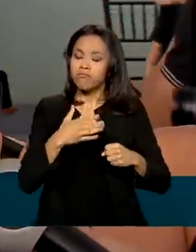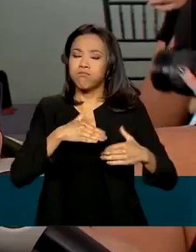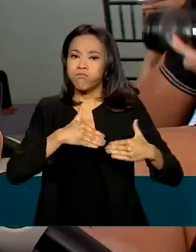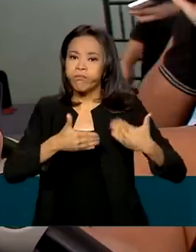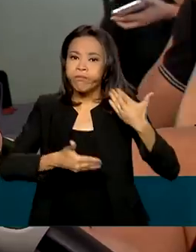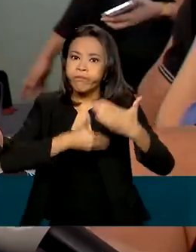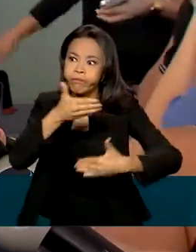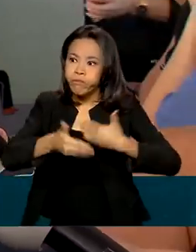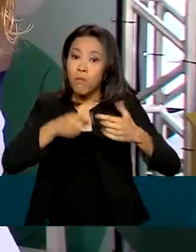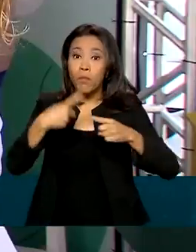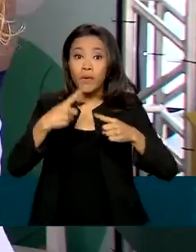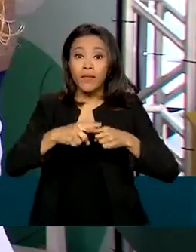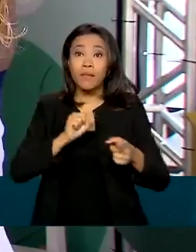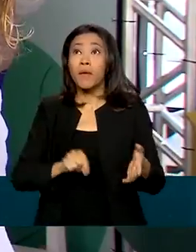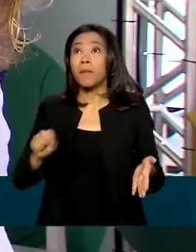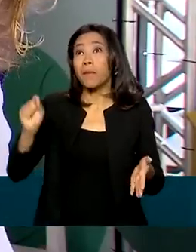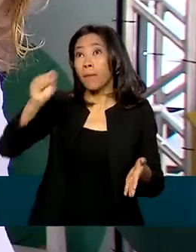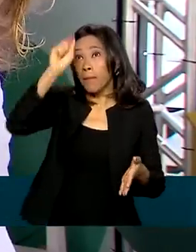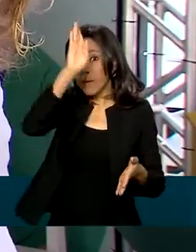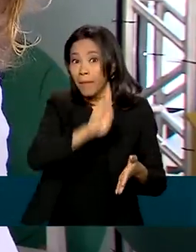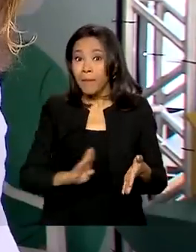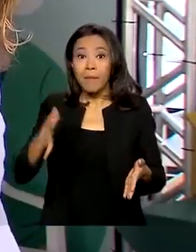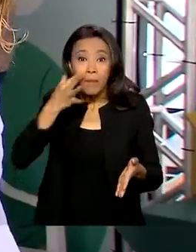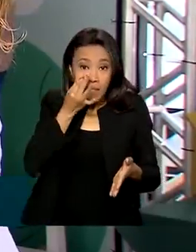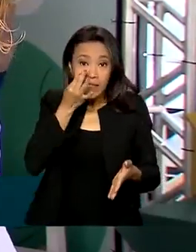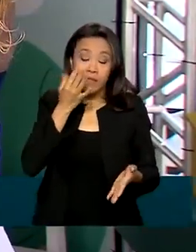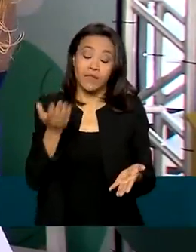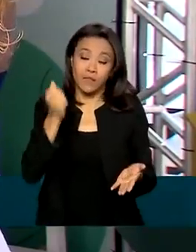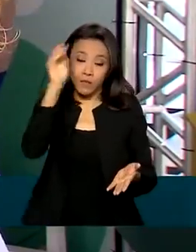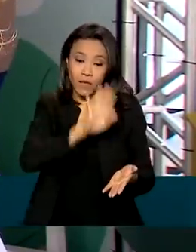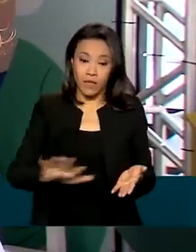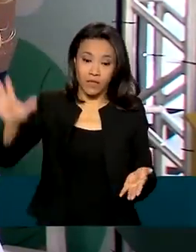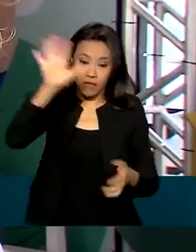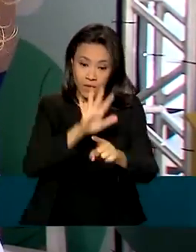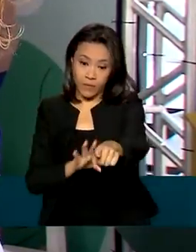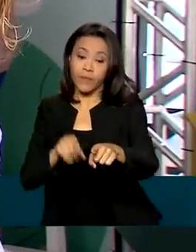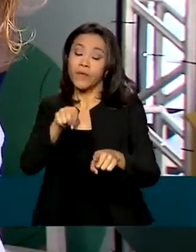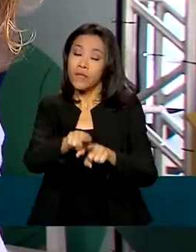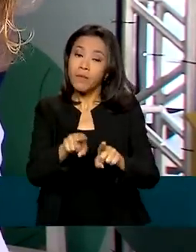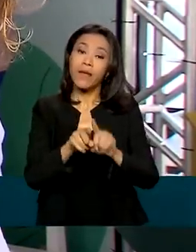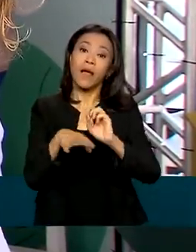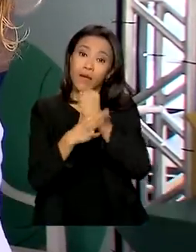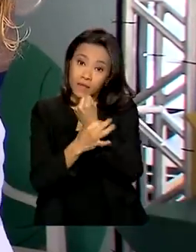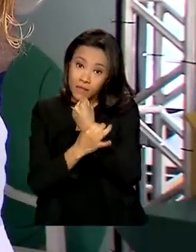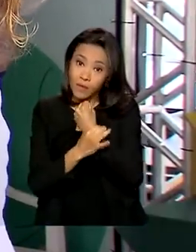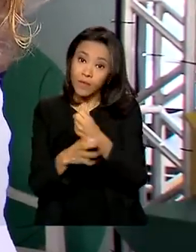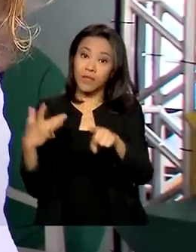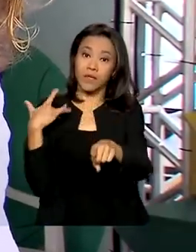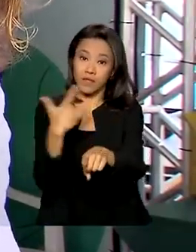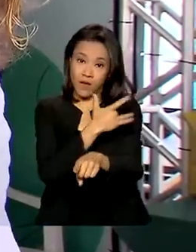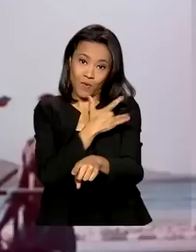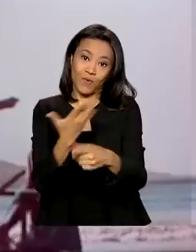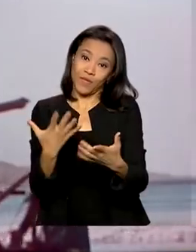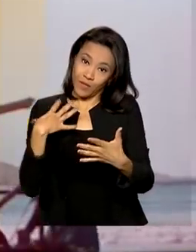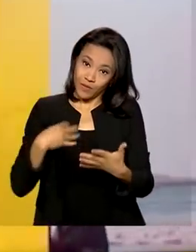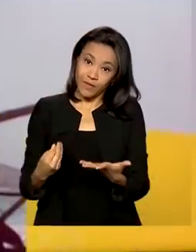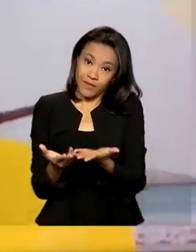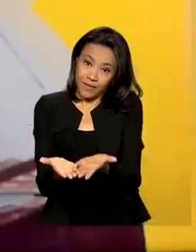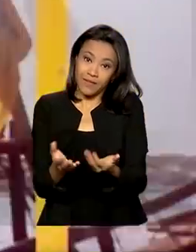da sua grande capilaridade. Ajuda a promoção da saúde pública e a garantia da saúde do nosso bem maior, que é a nossa filha.